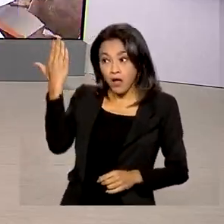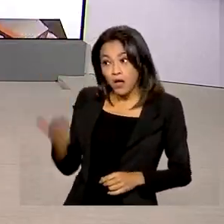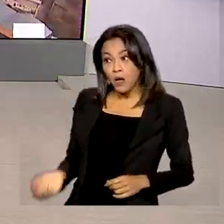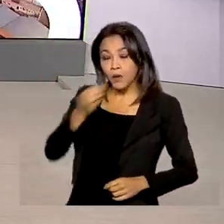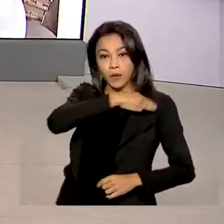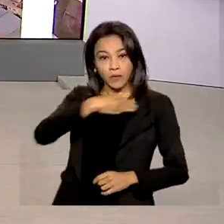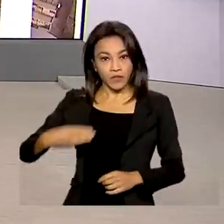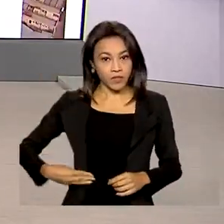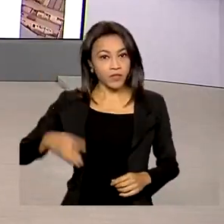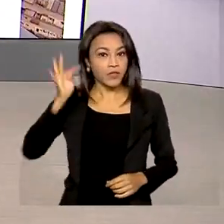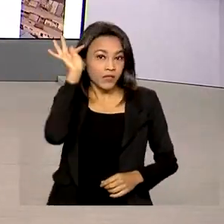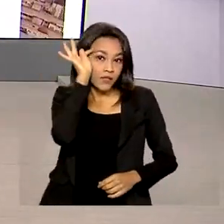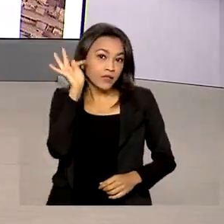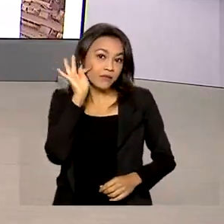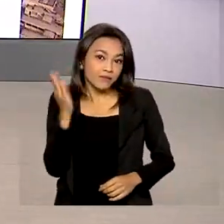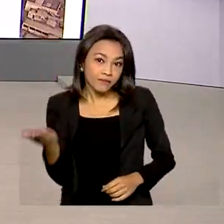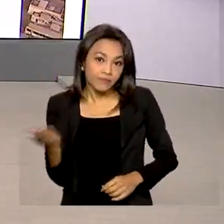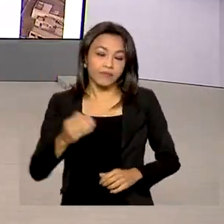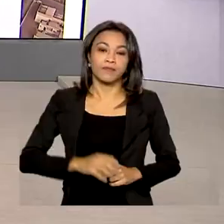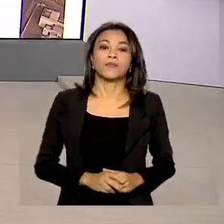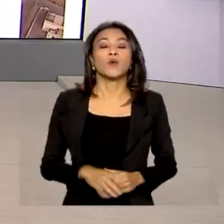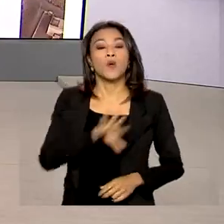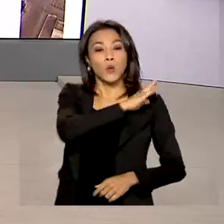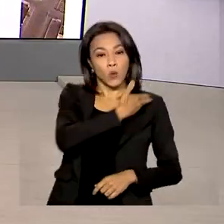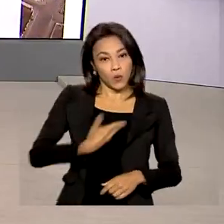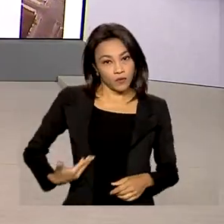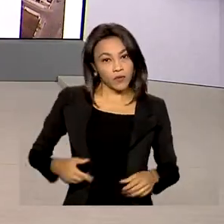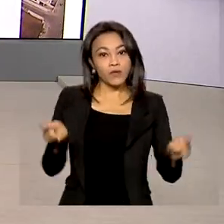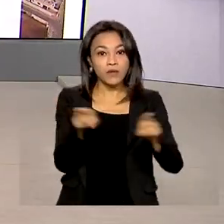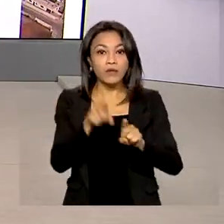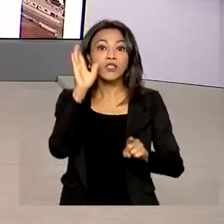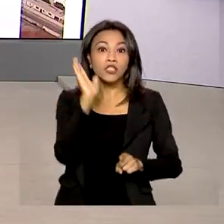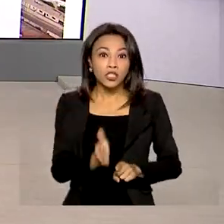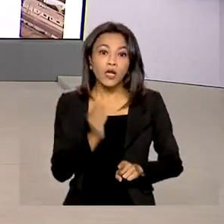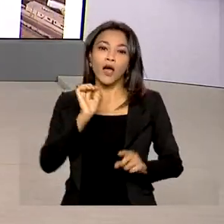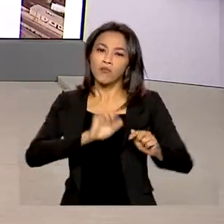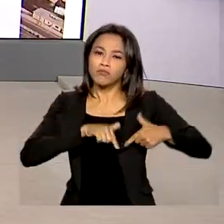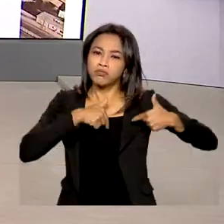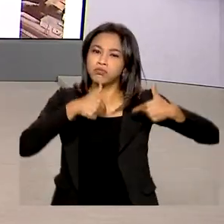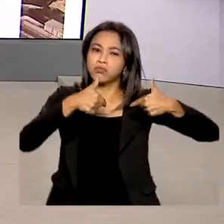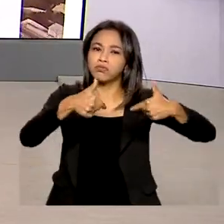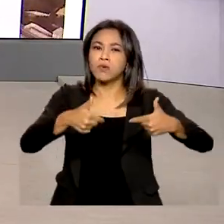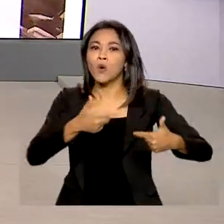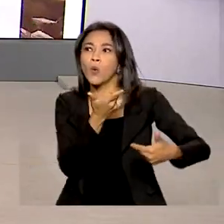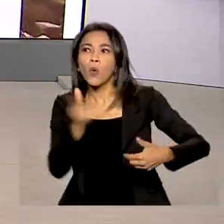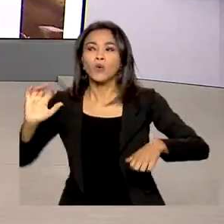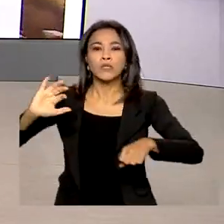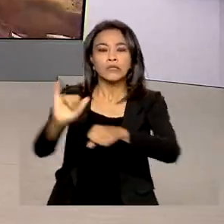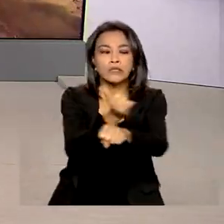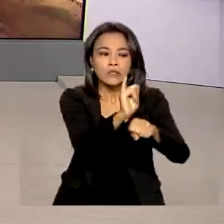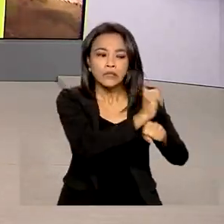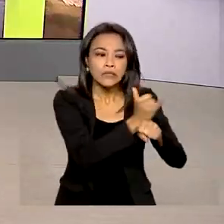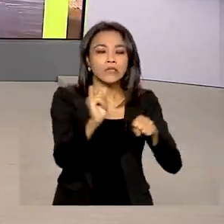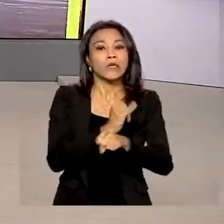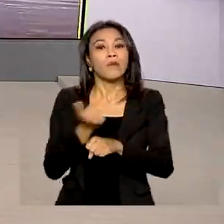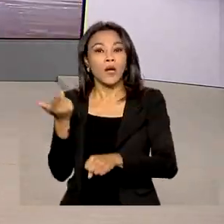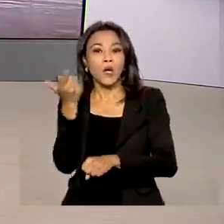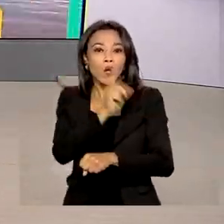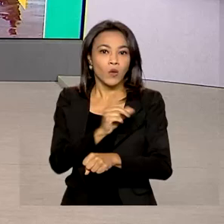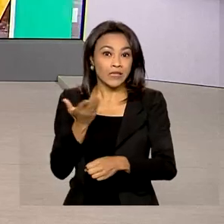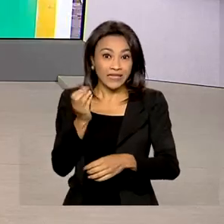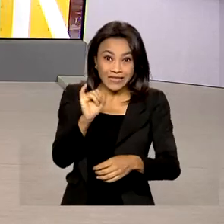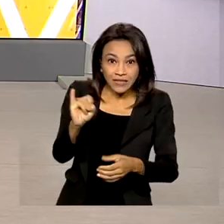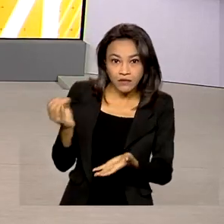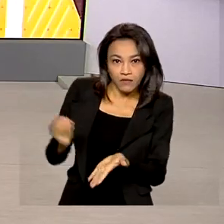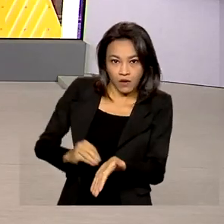Pecuária e Abastecimento, Tereza Cristina. O governo também já trabalha com alternativas para garantir o suprimento para o setor em caso